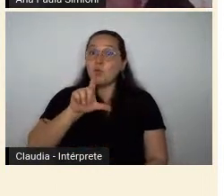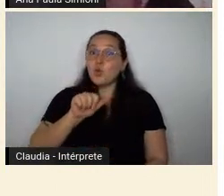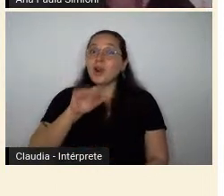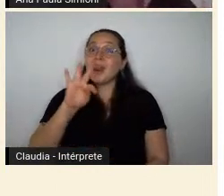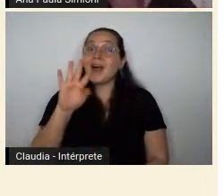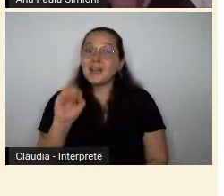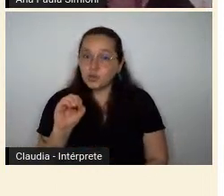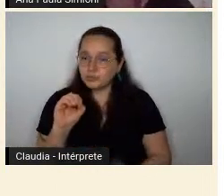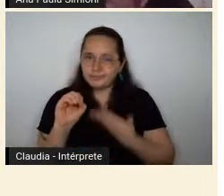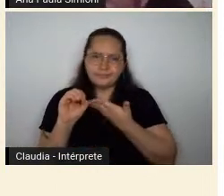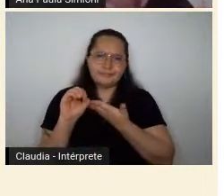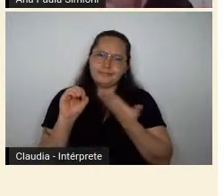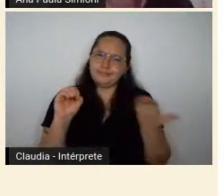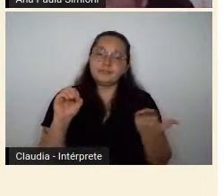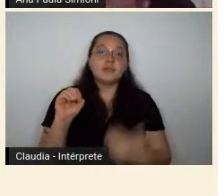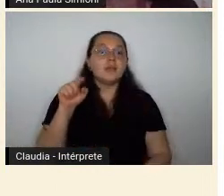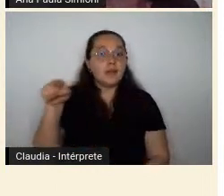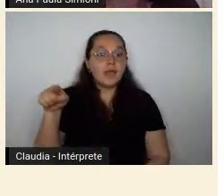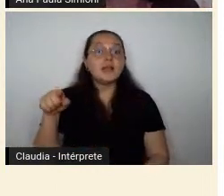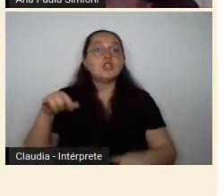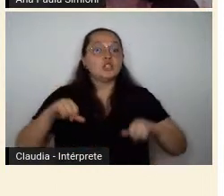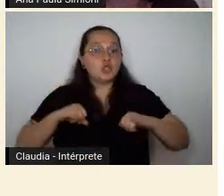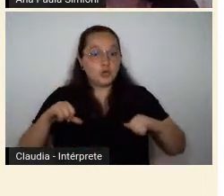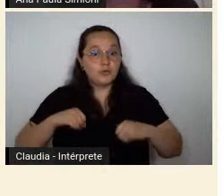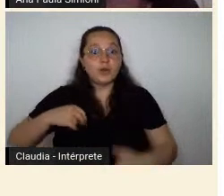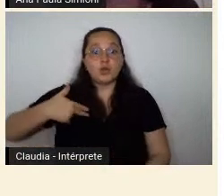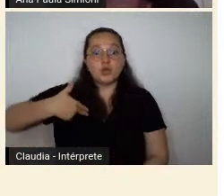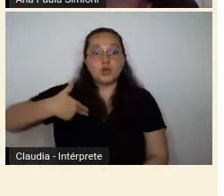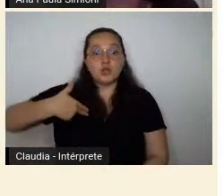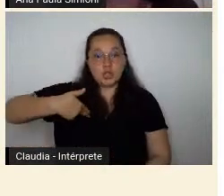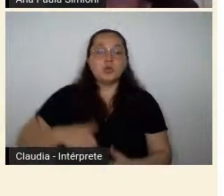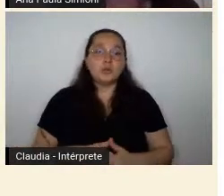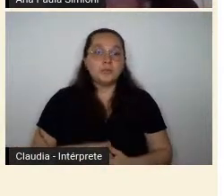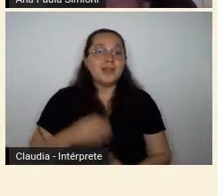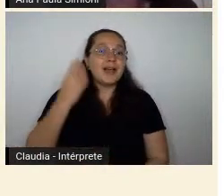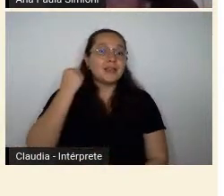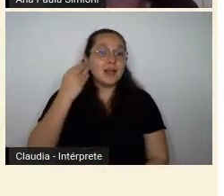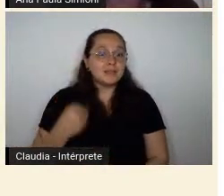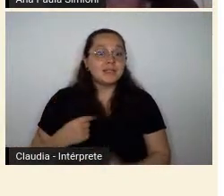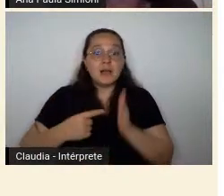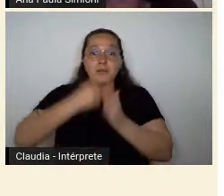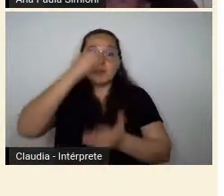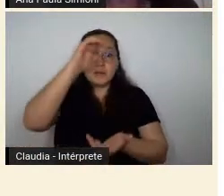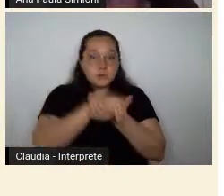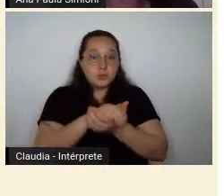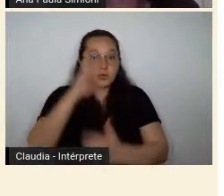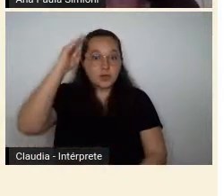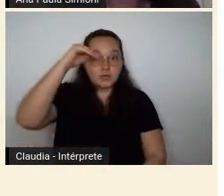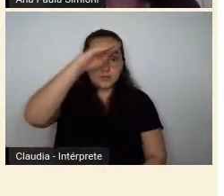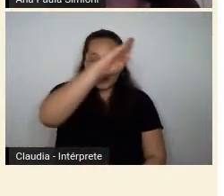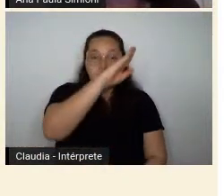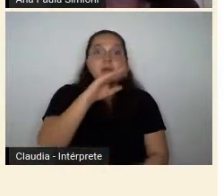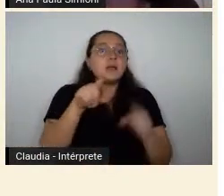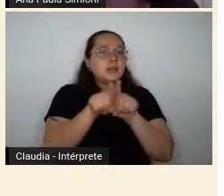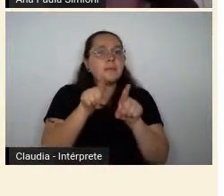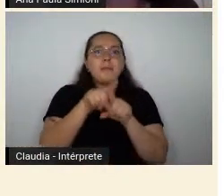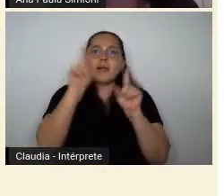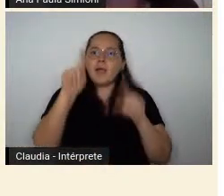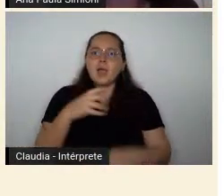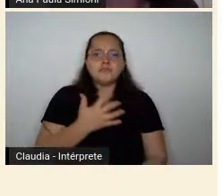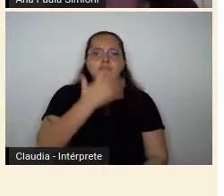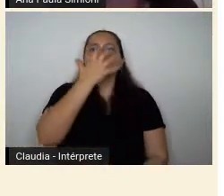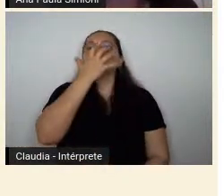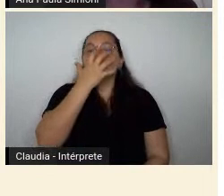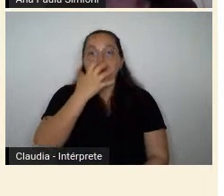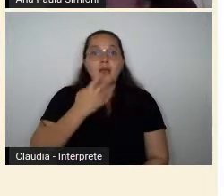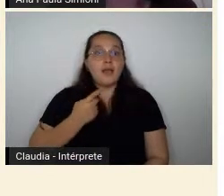sofreu muito com Getúlio. Tarsila, primeira esposa de Oswald de Andrade, compõe outra fação intelectual, que, apesar de não ser amigável,